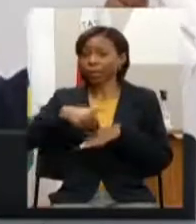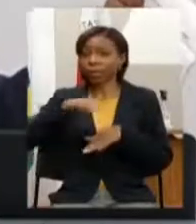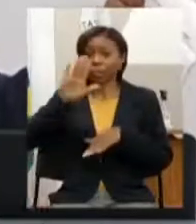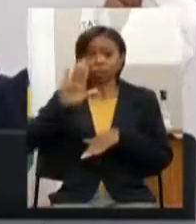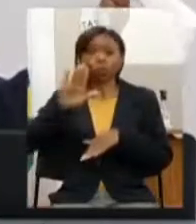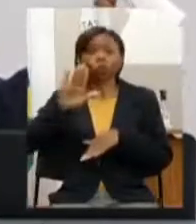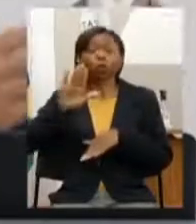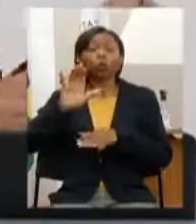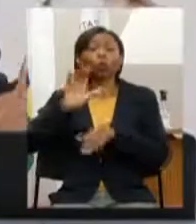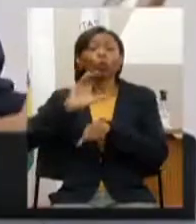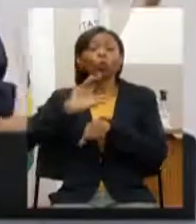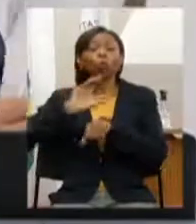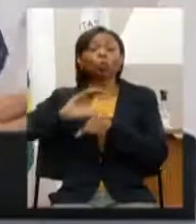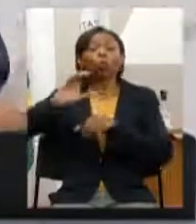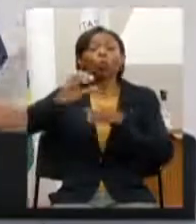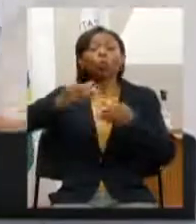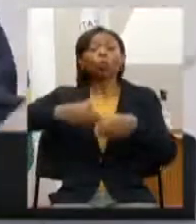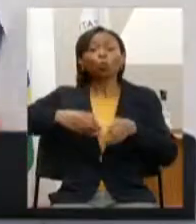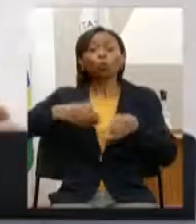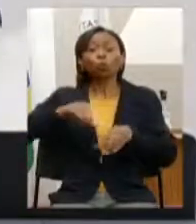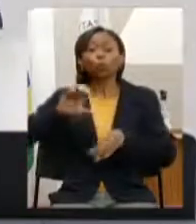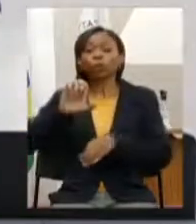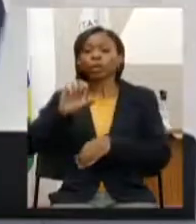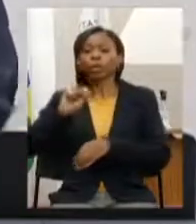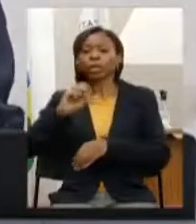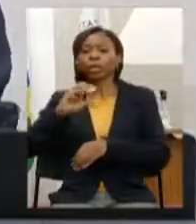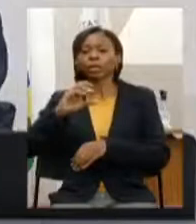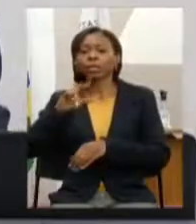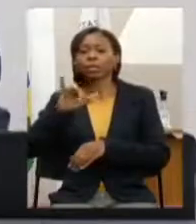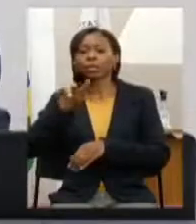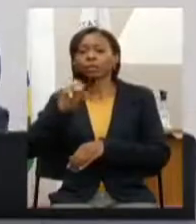vocês teriam algo a responder sobre isso